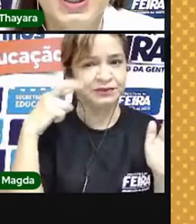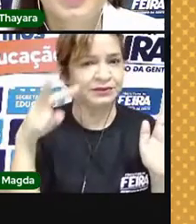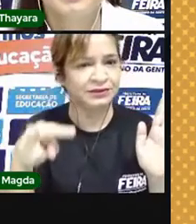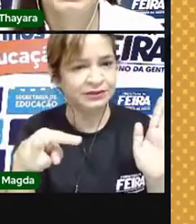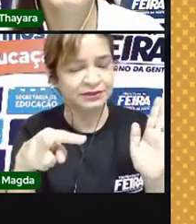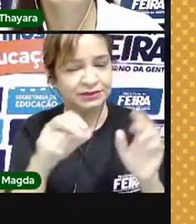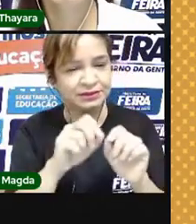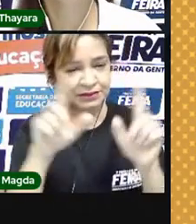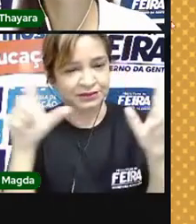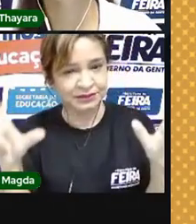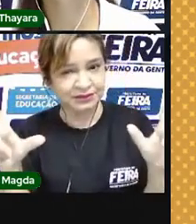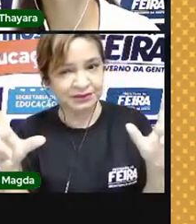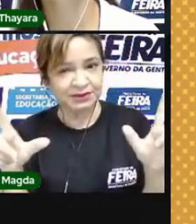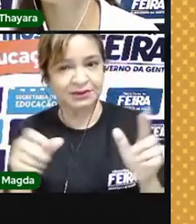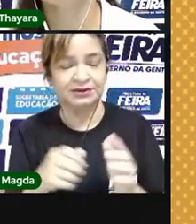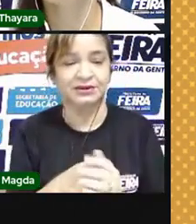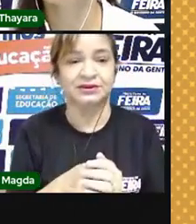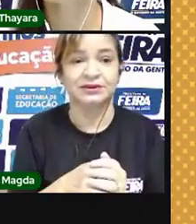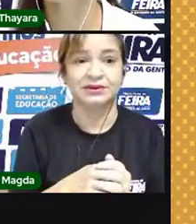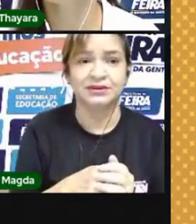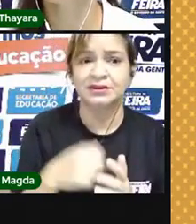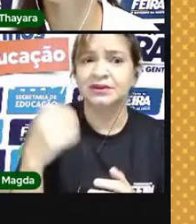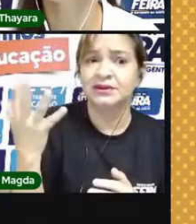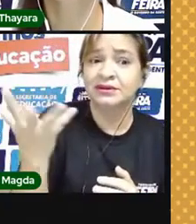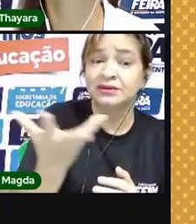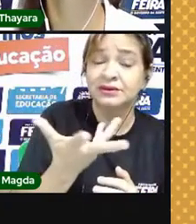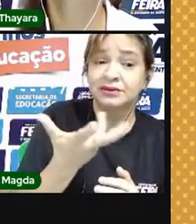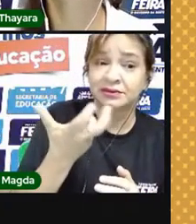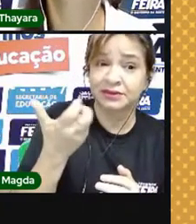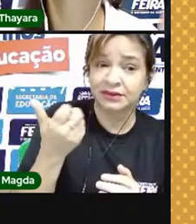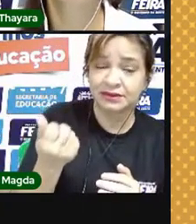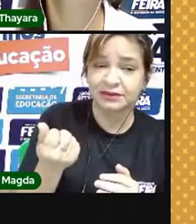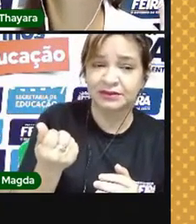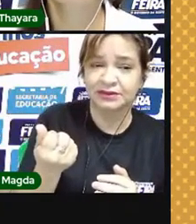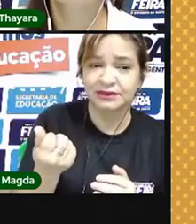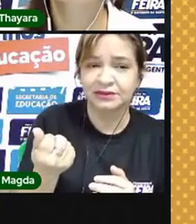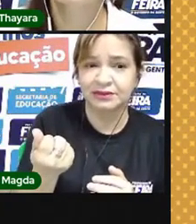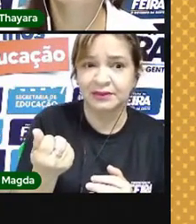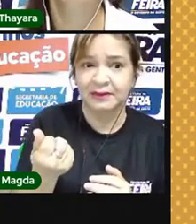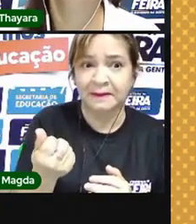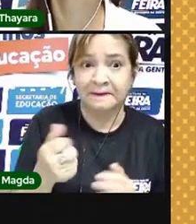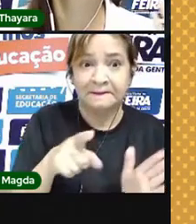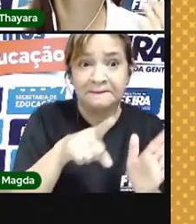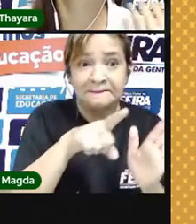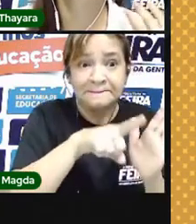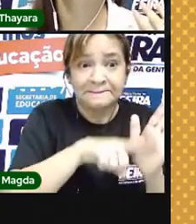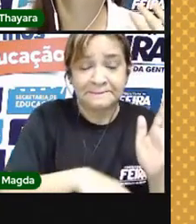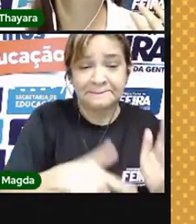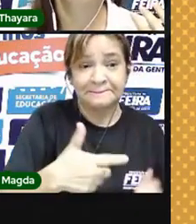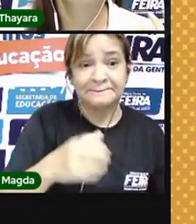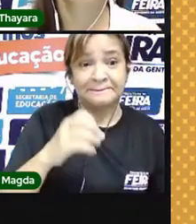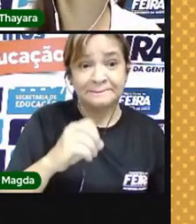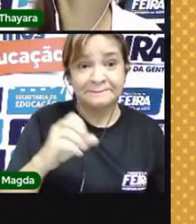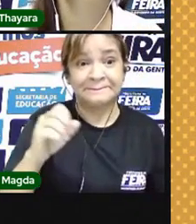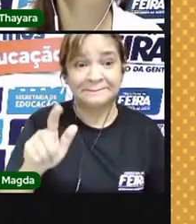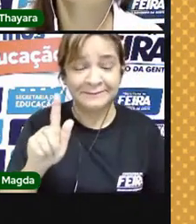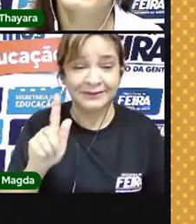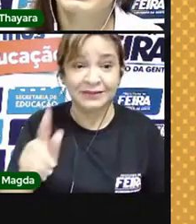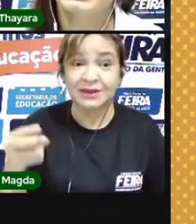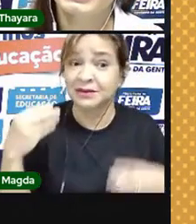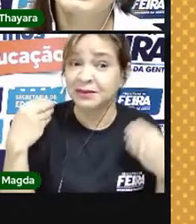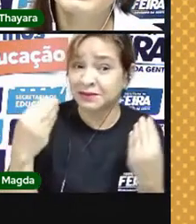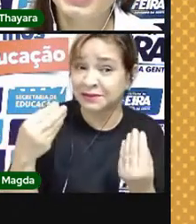atmosfera. E a temperatura lá na mesosfera é de menos 100 graus. Que a gente já estava achando frio. A